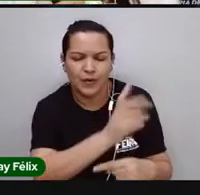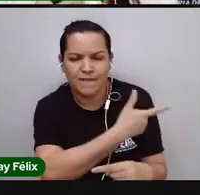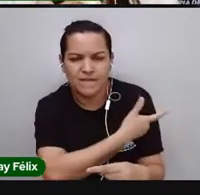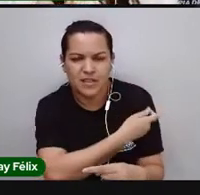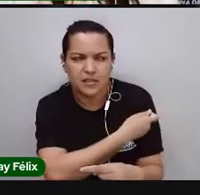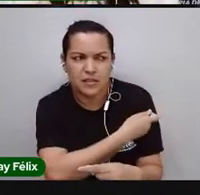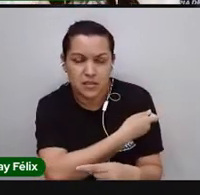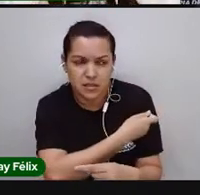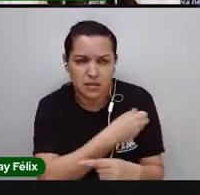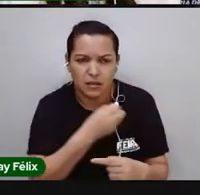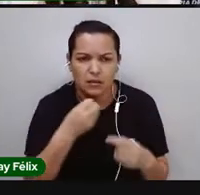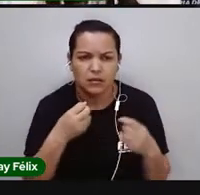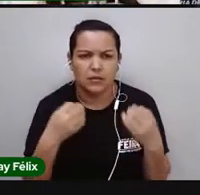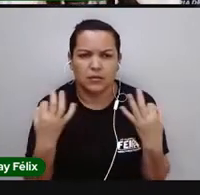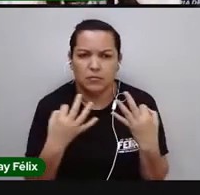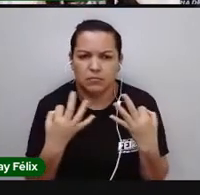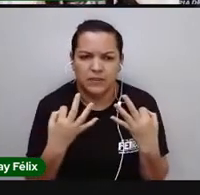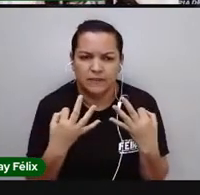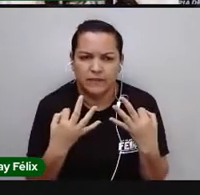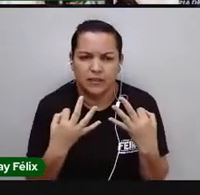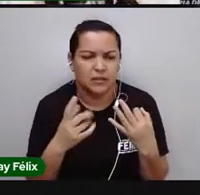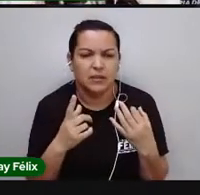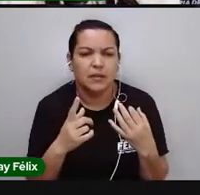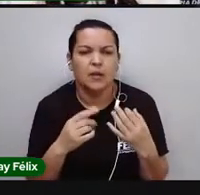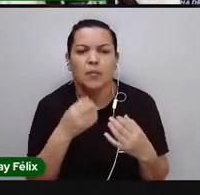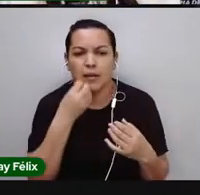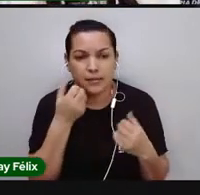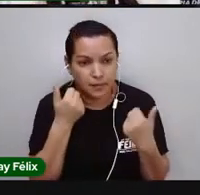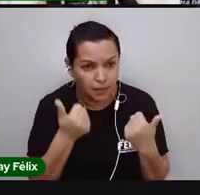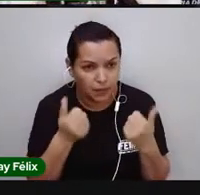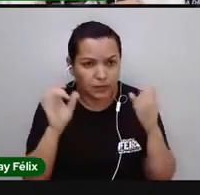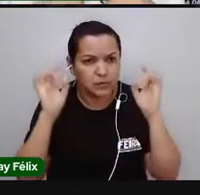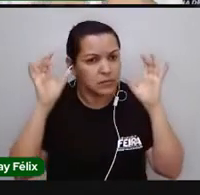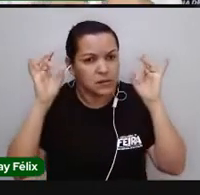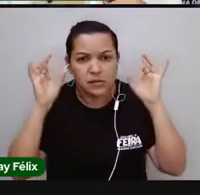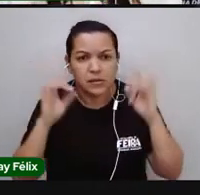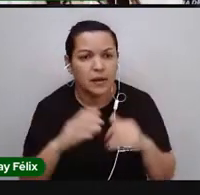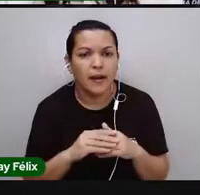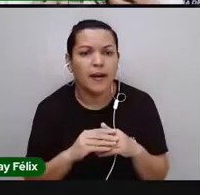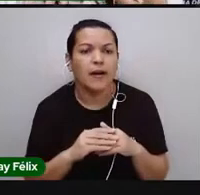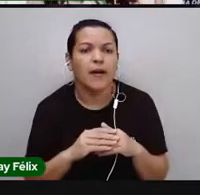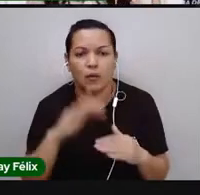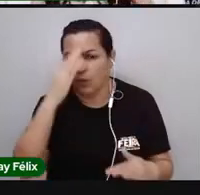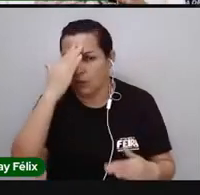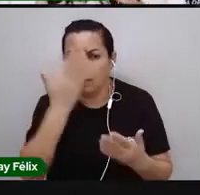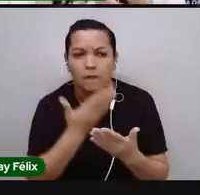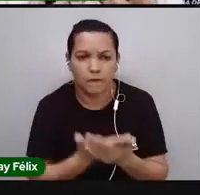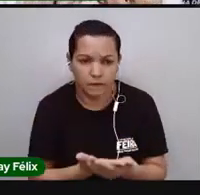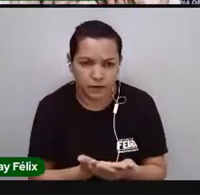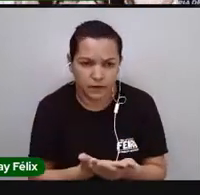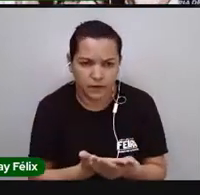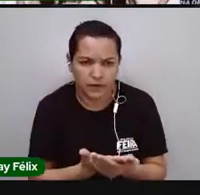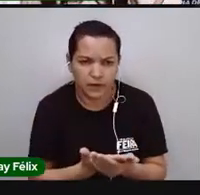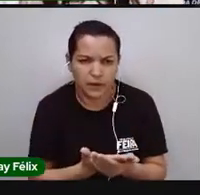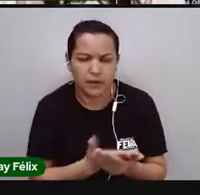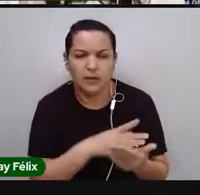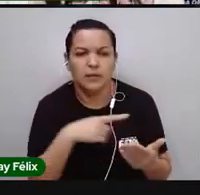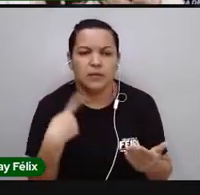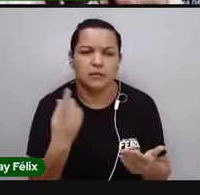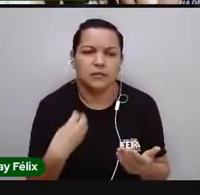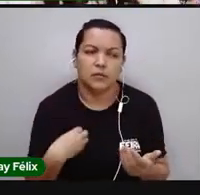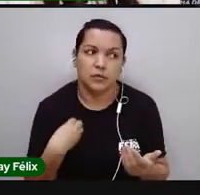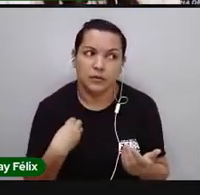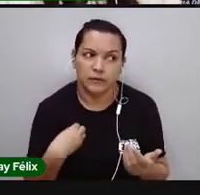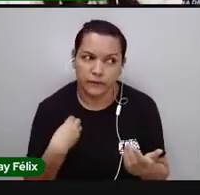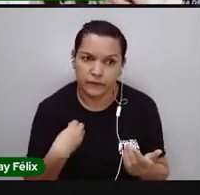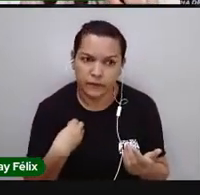traga retorno para nós, nesse momento, nós precisamos fazer com que a nossa vida, ela